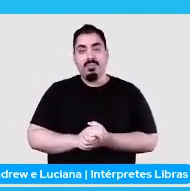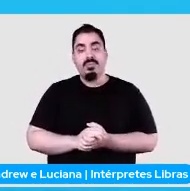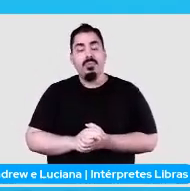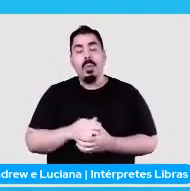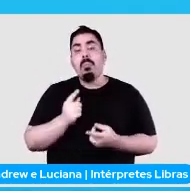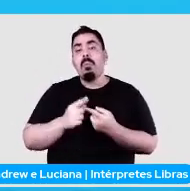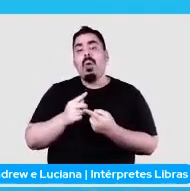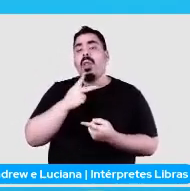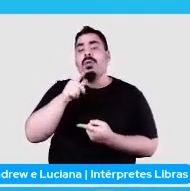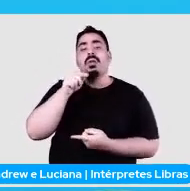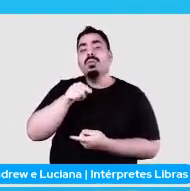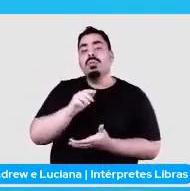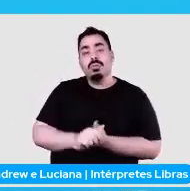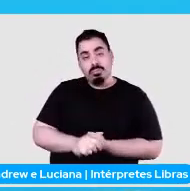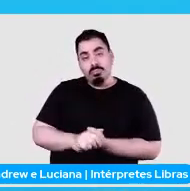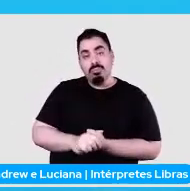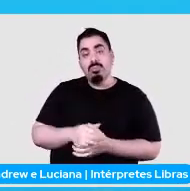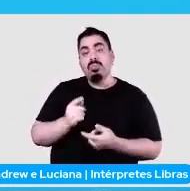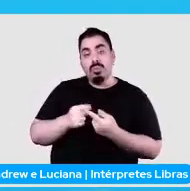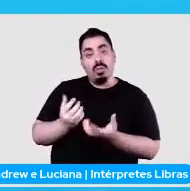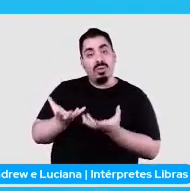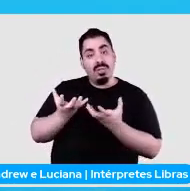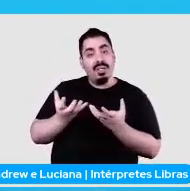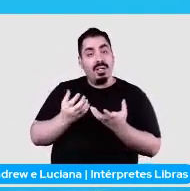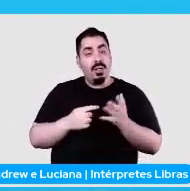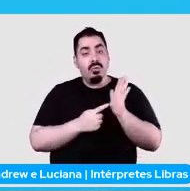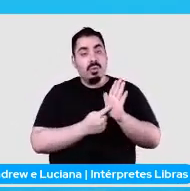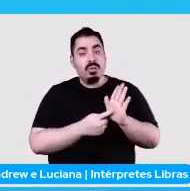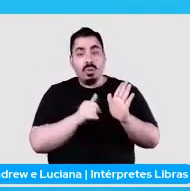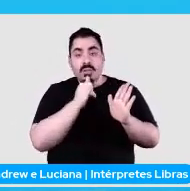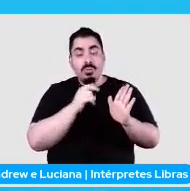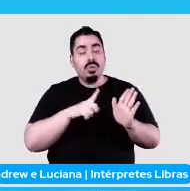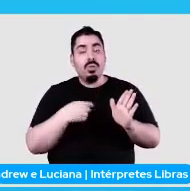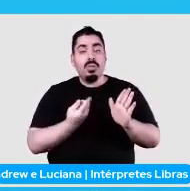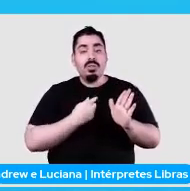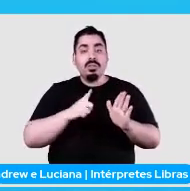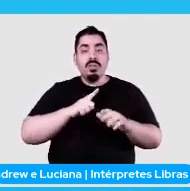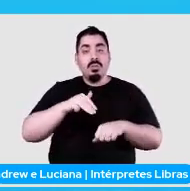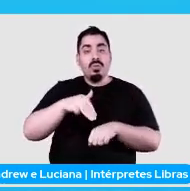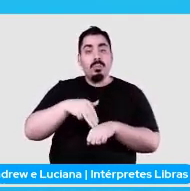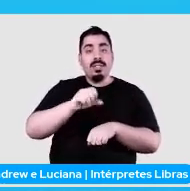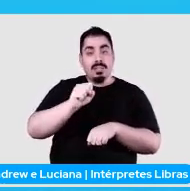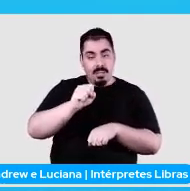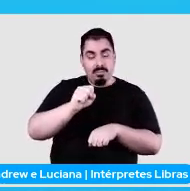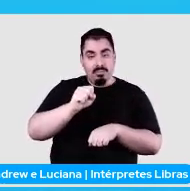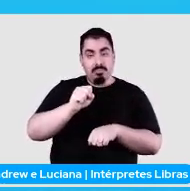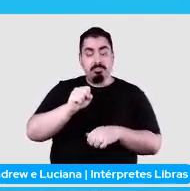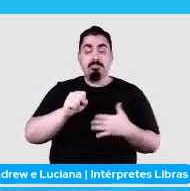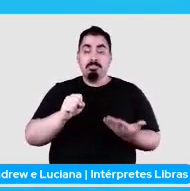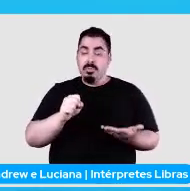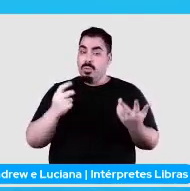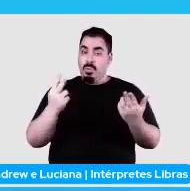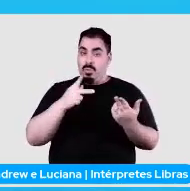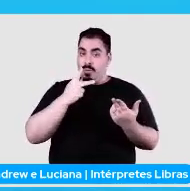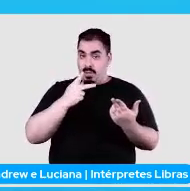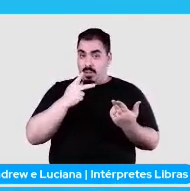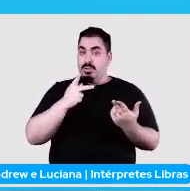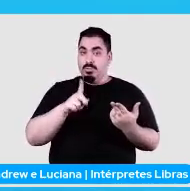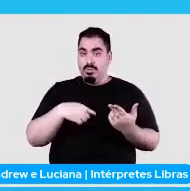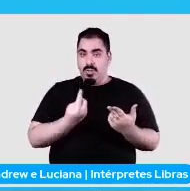do que... De um problema que a gente teve lá na mestrada. Bem, como eu falei, a gente trabalha com esse problema aí de